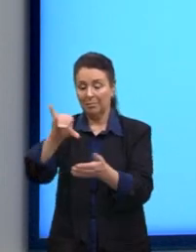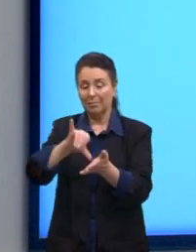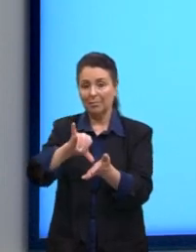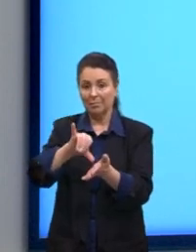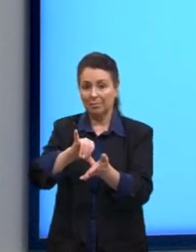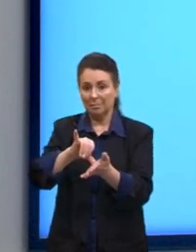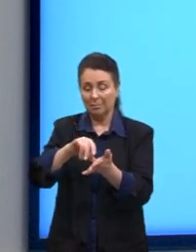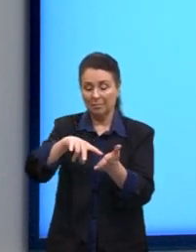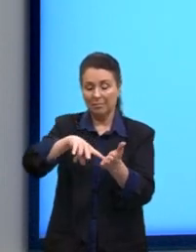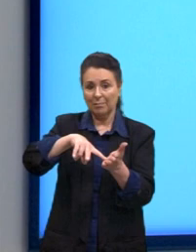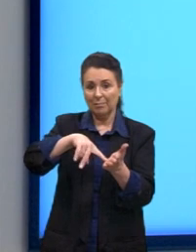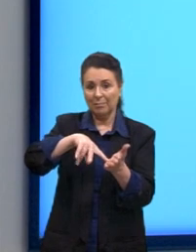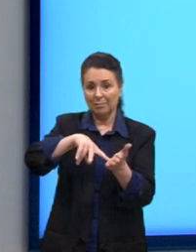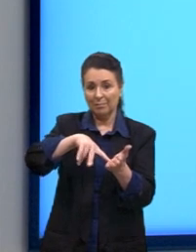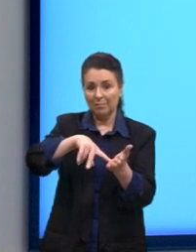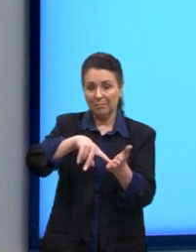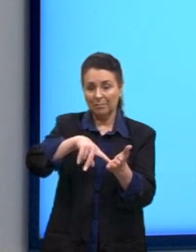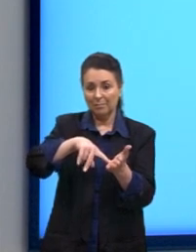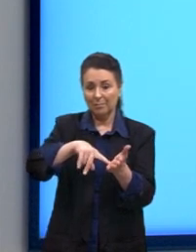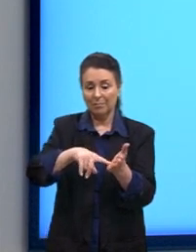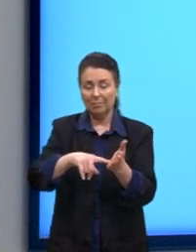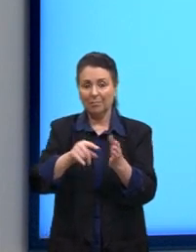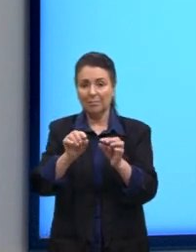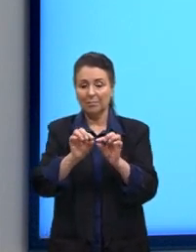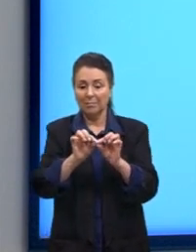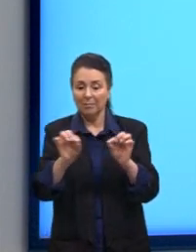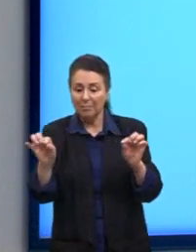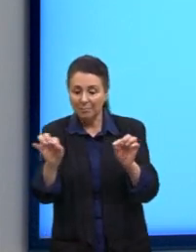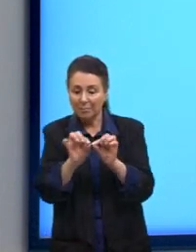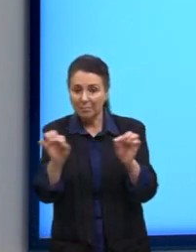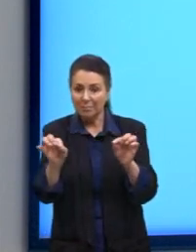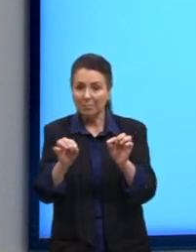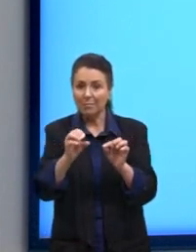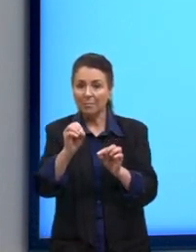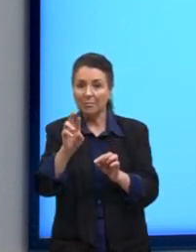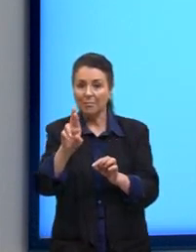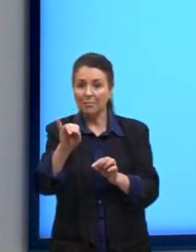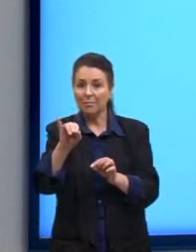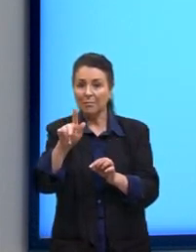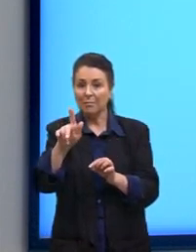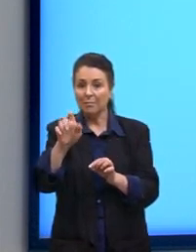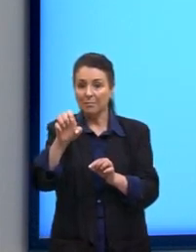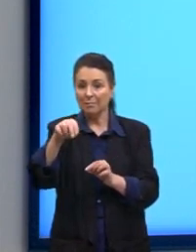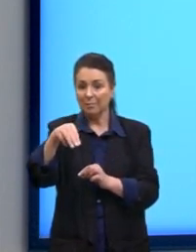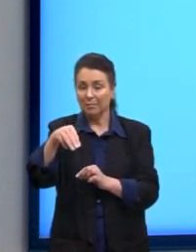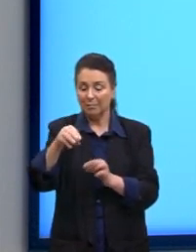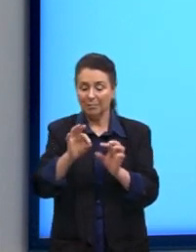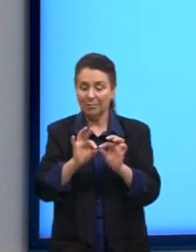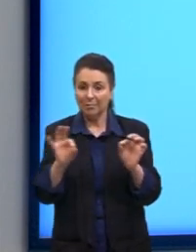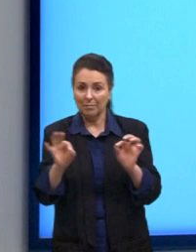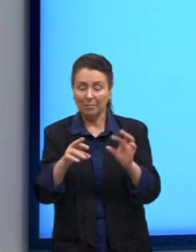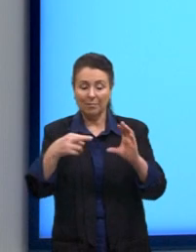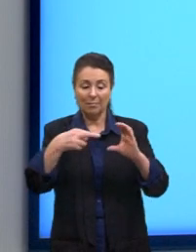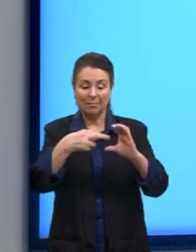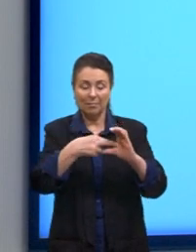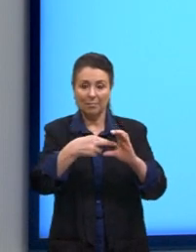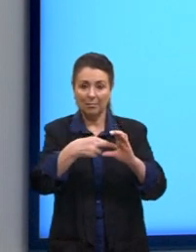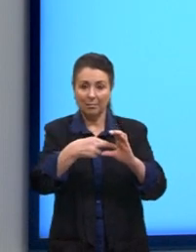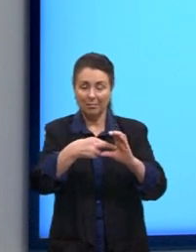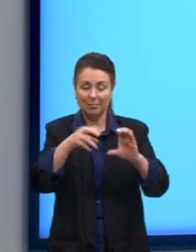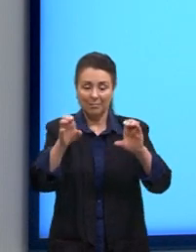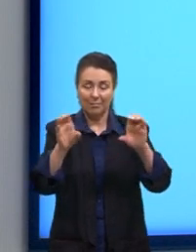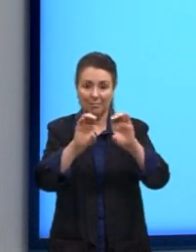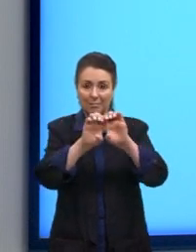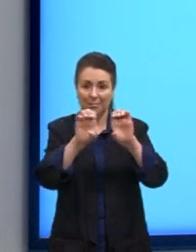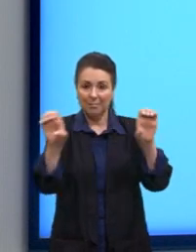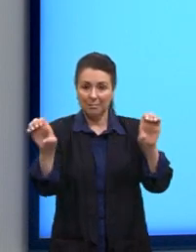nossa circunferência passa bem pela origem. E o raio? Bom, o raio lá na nossa equação, né?